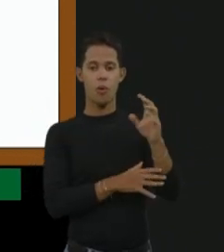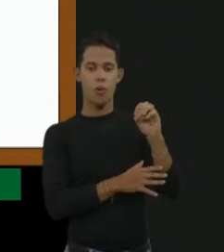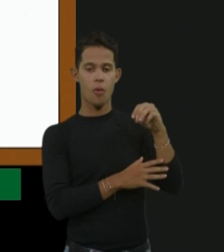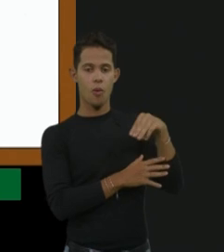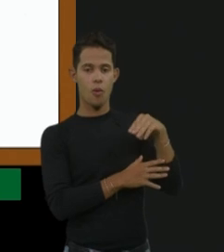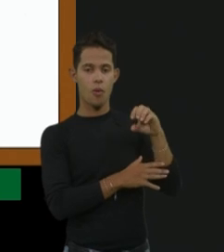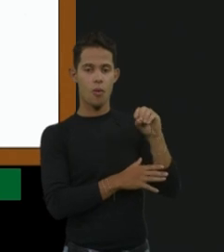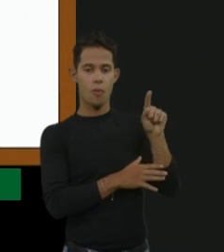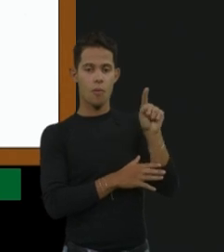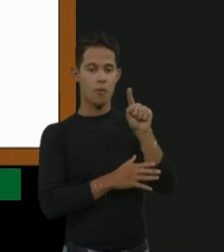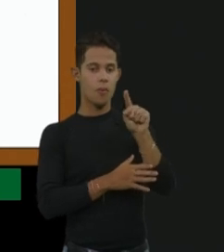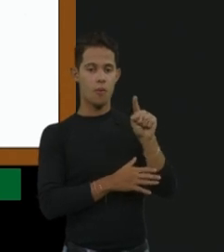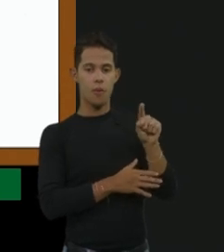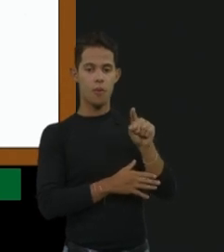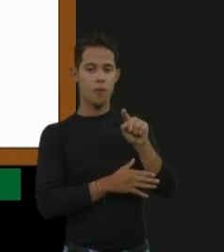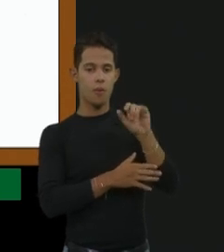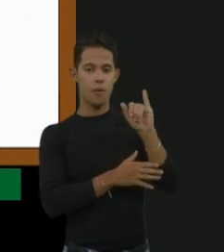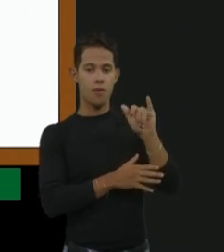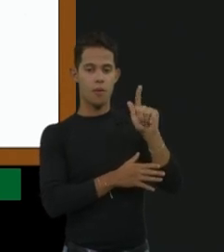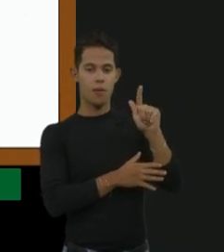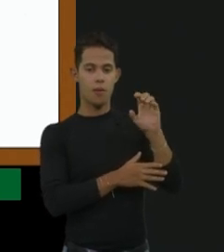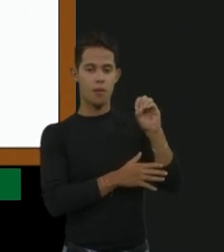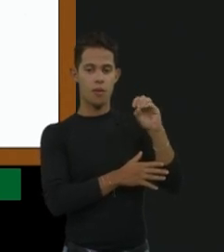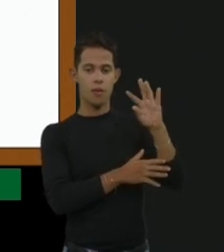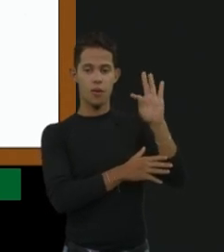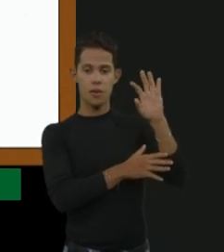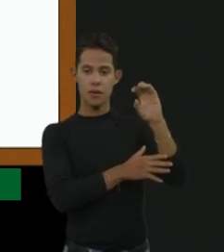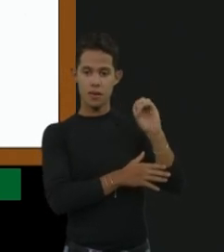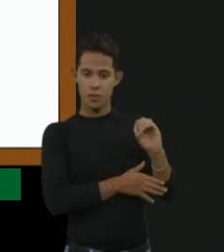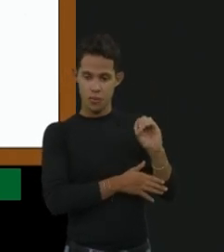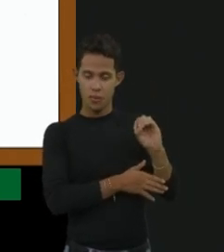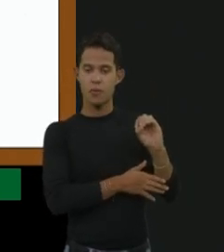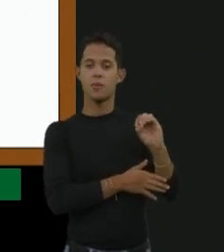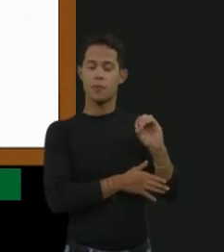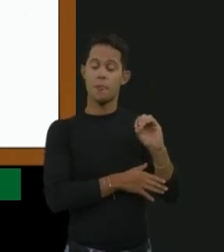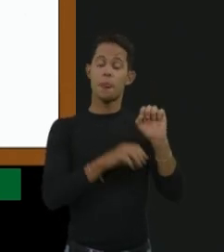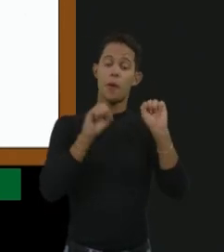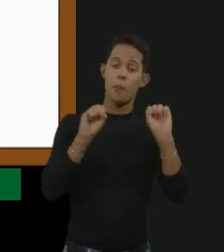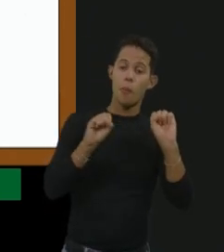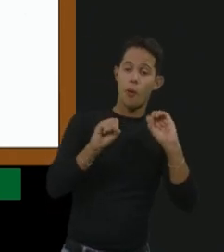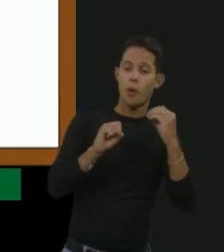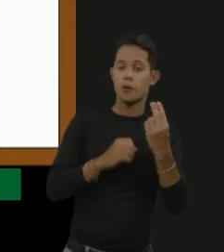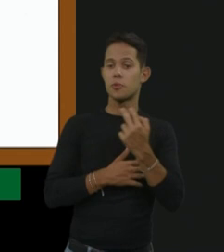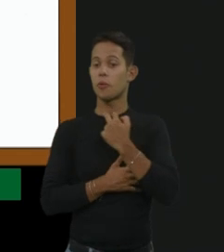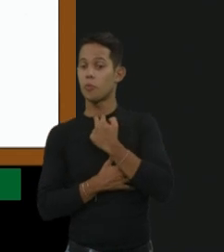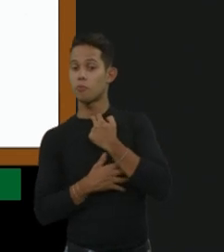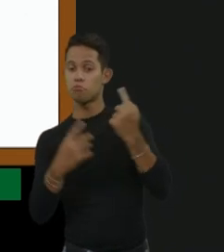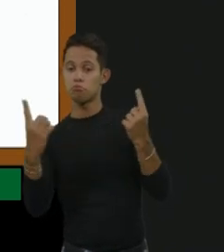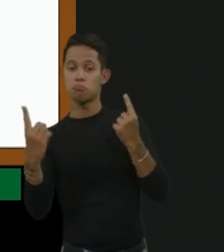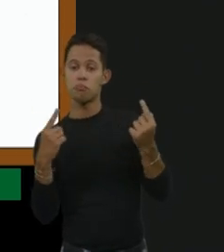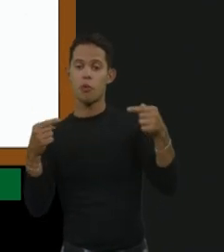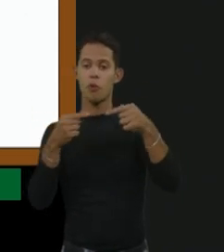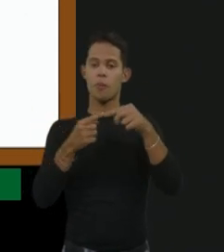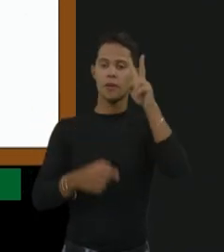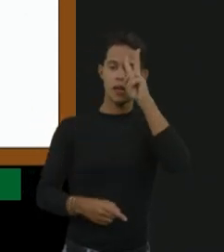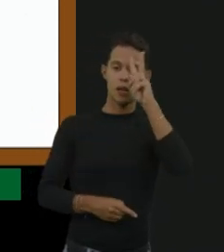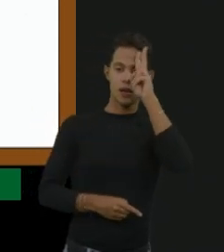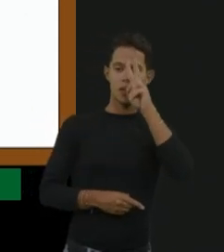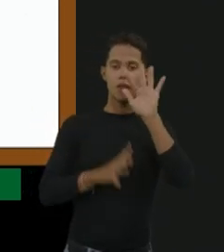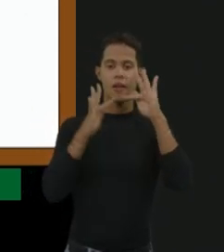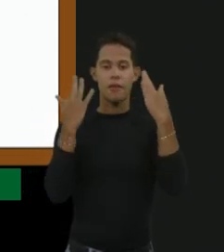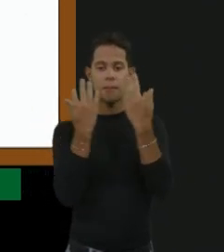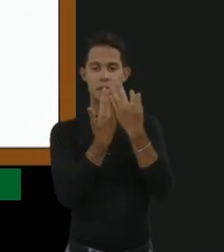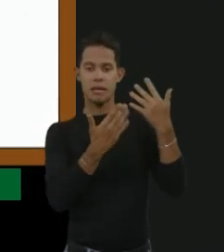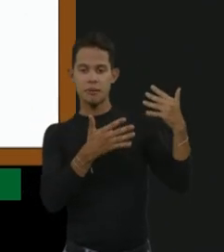ocorrer ali. Então, são os dois momentos que podem ocorrer e pode não ter história familiar, que são esses os casos